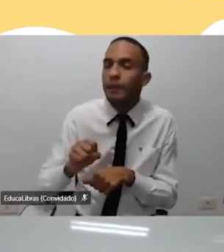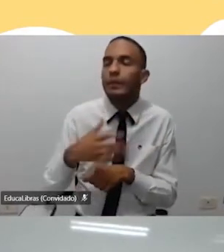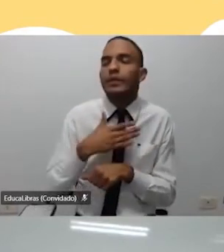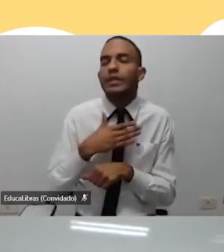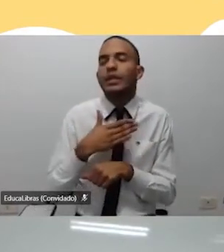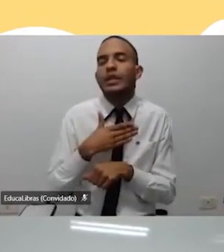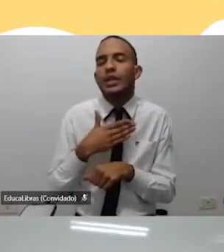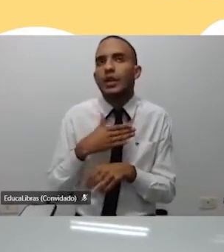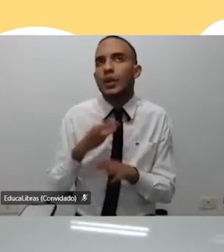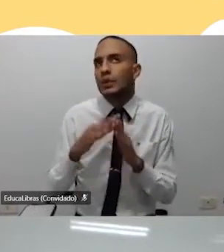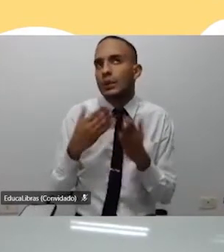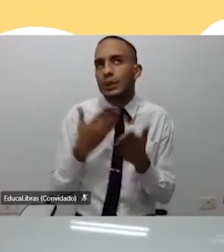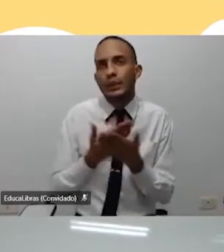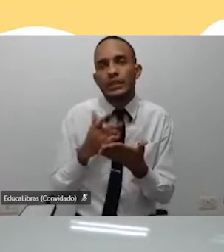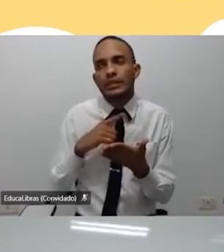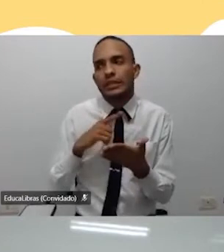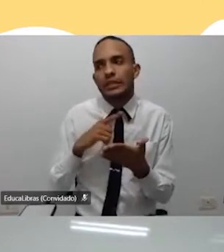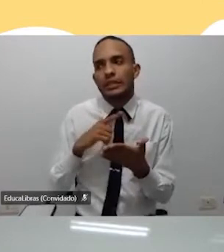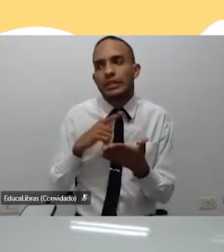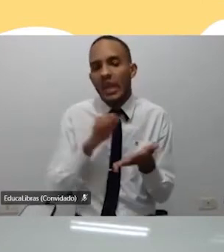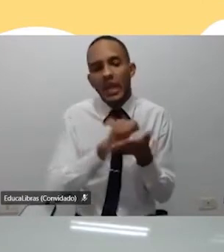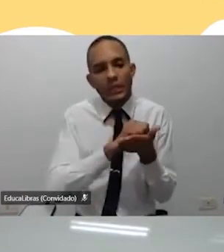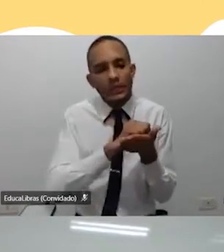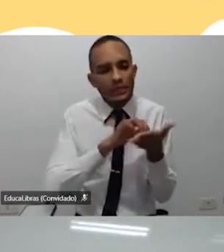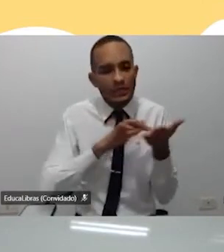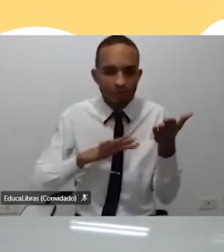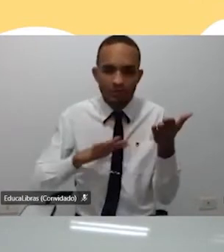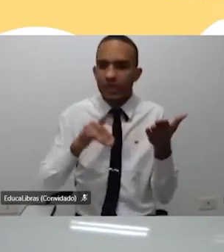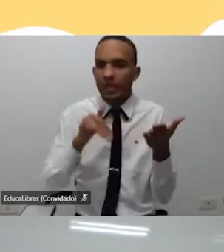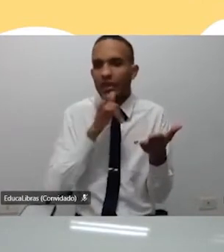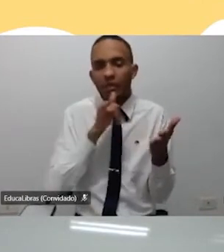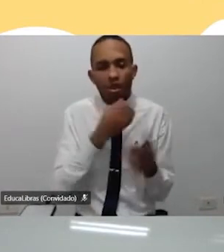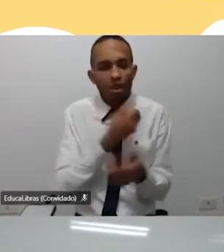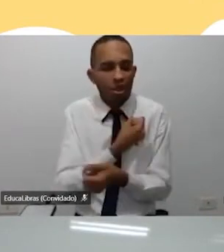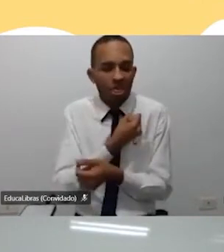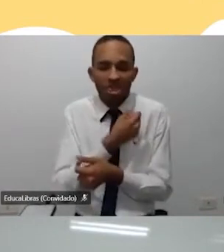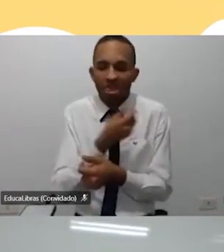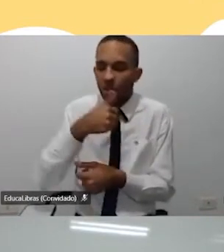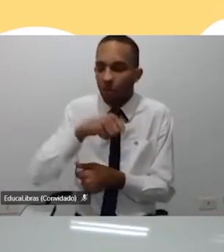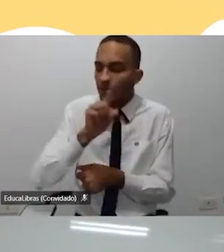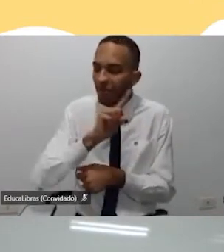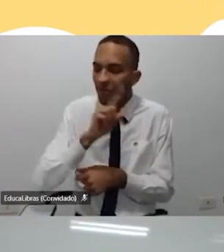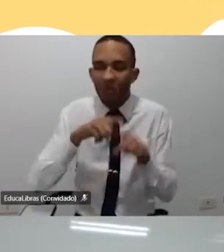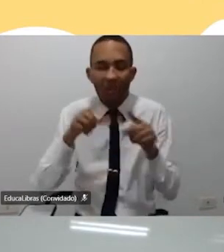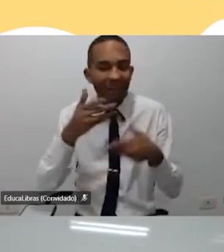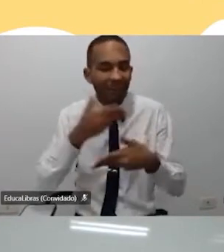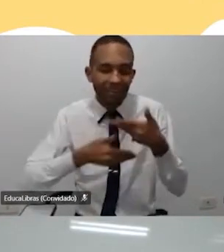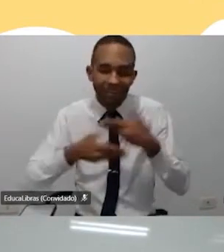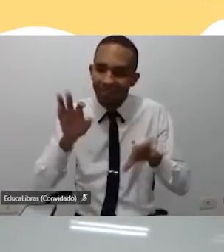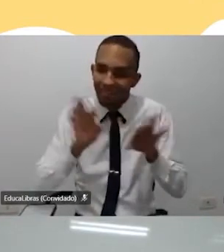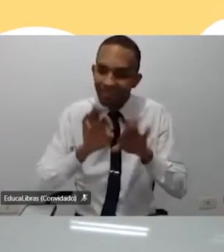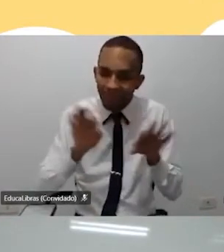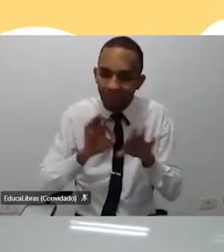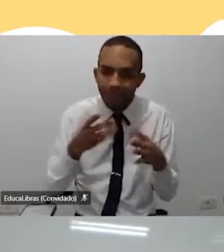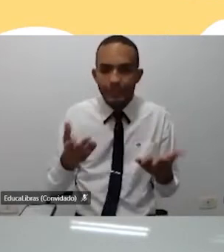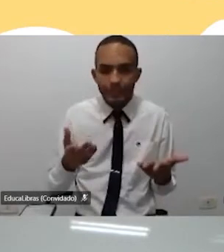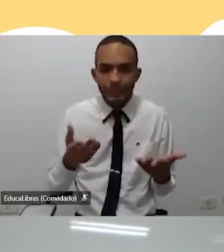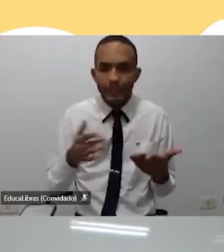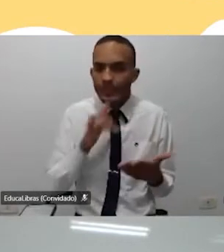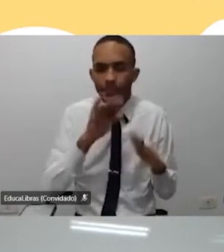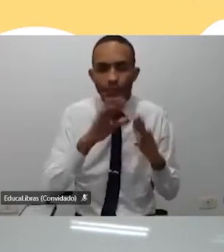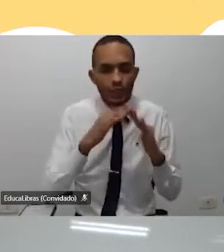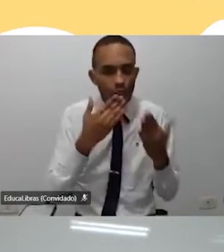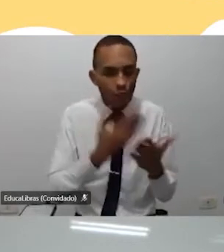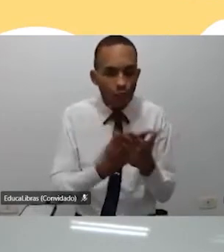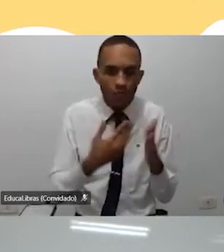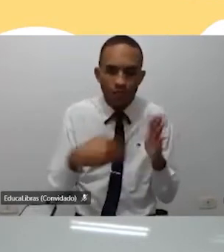fazia lições, não tinha notas ruins, mas eu também não participava, eu era um menino que chegava na escola,